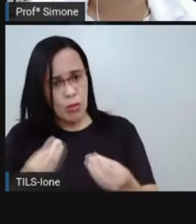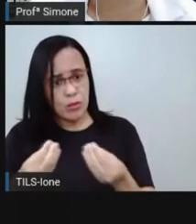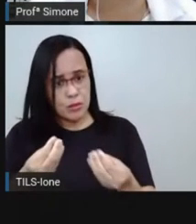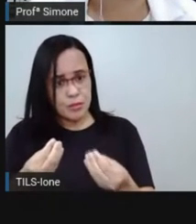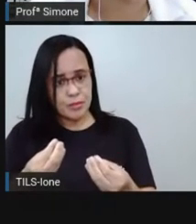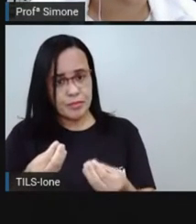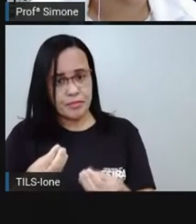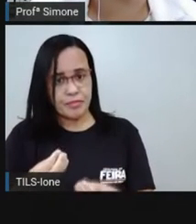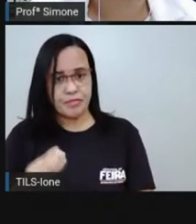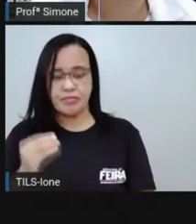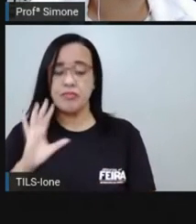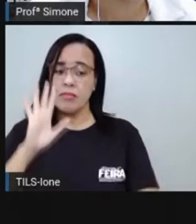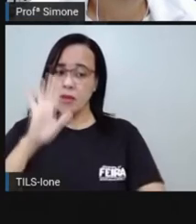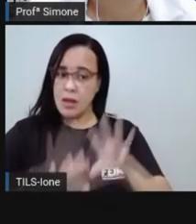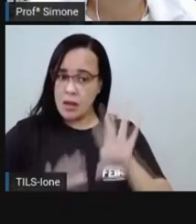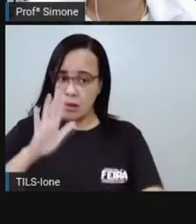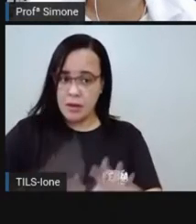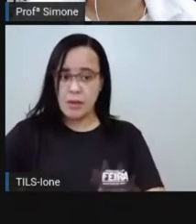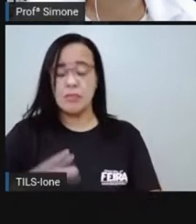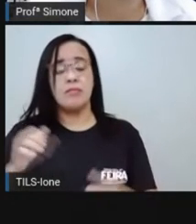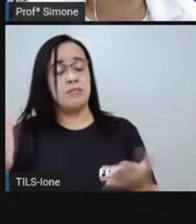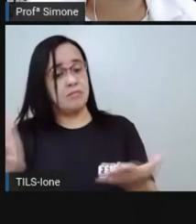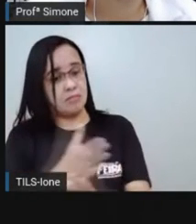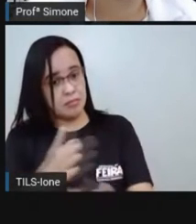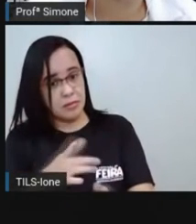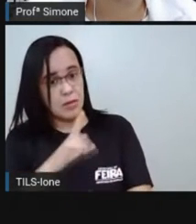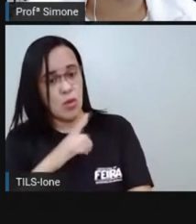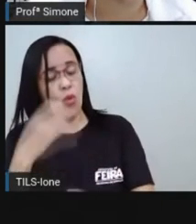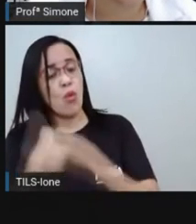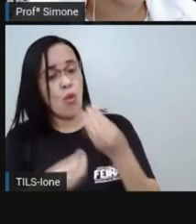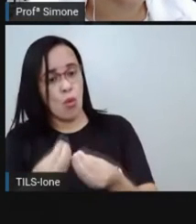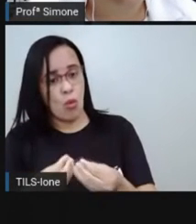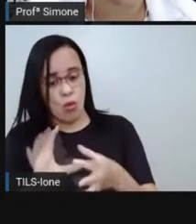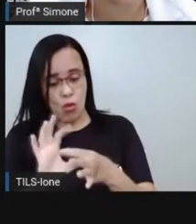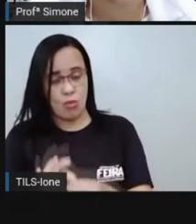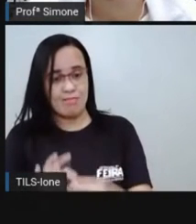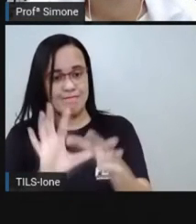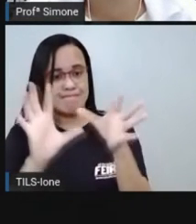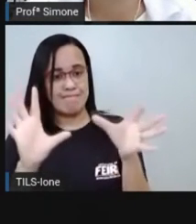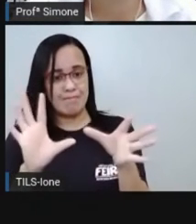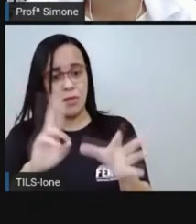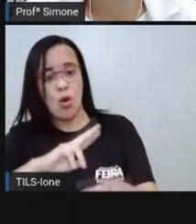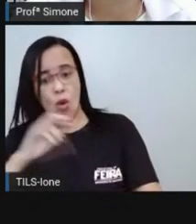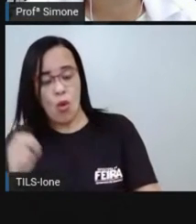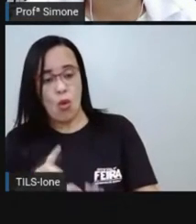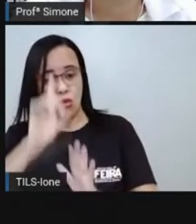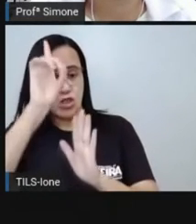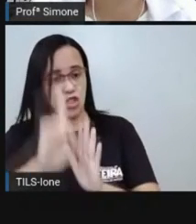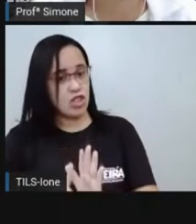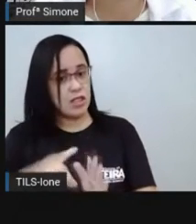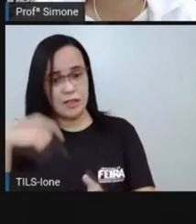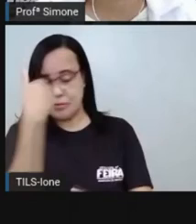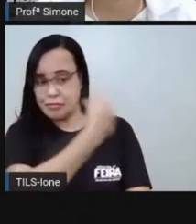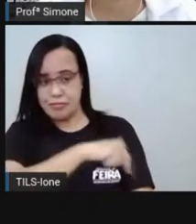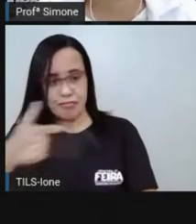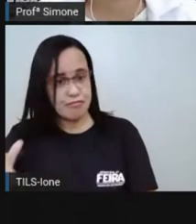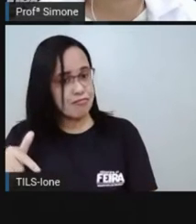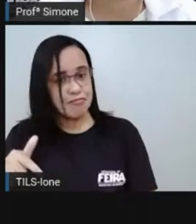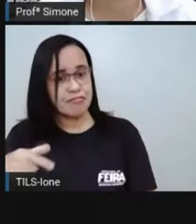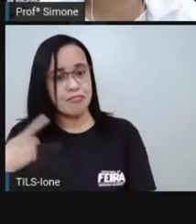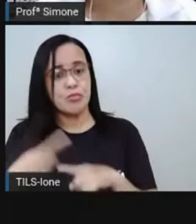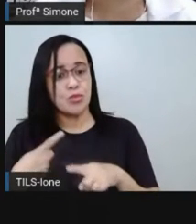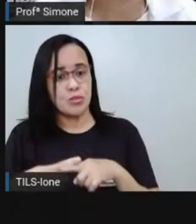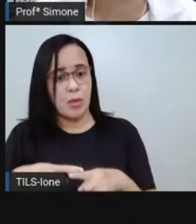direito de votar foi retirado dos brasileiros. Como eu falei para vocês, a república é